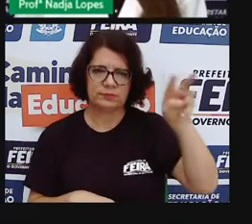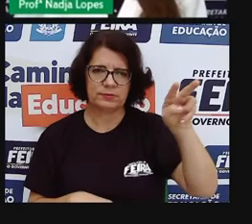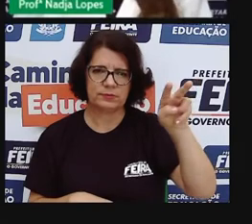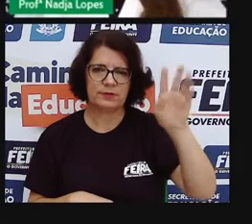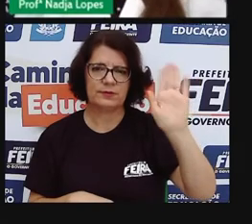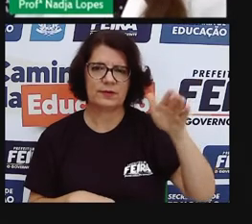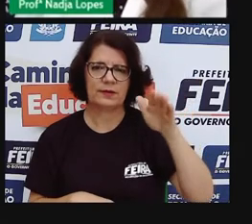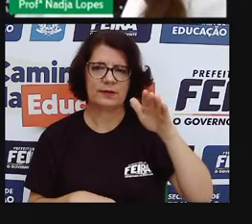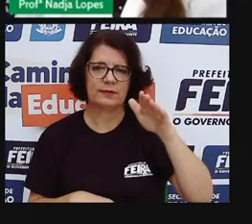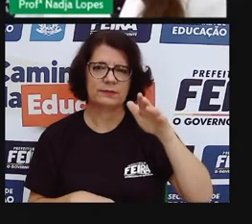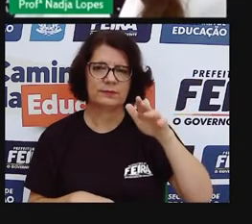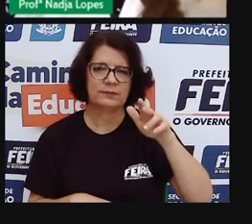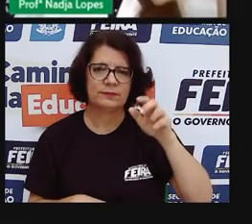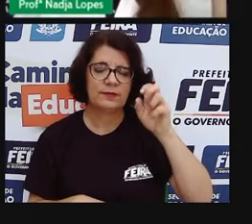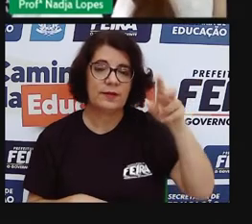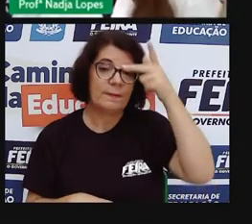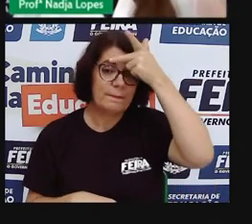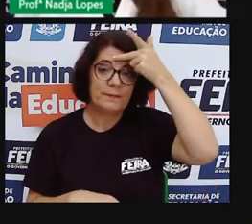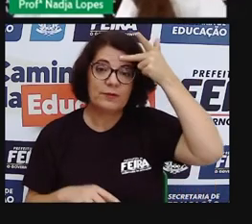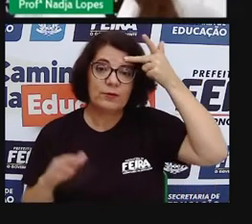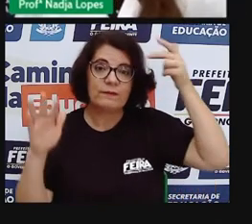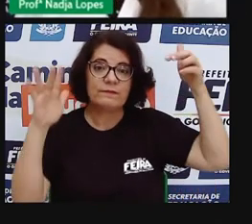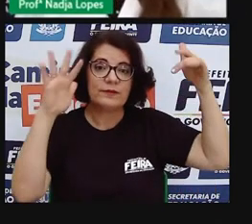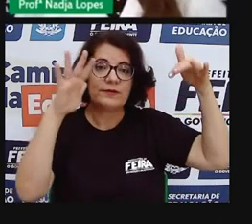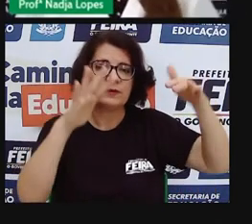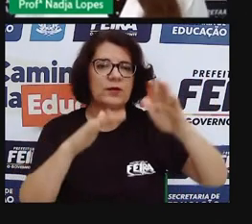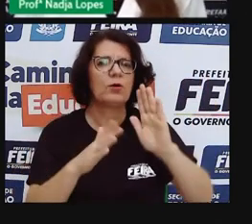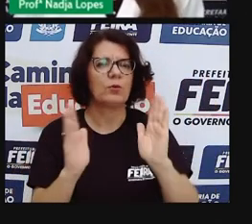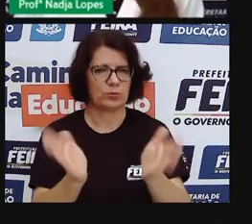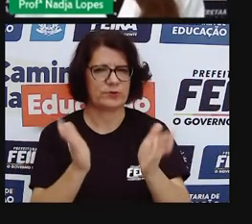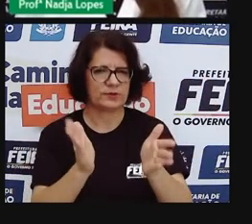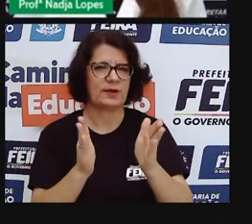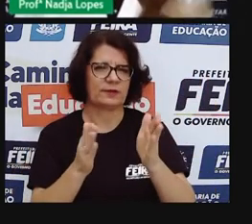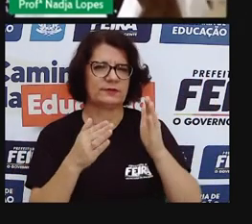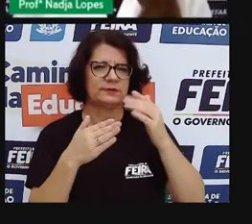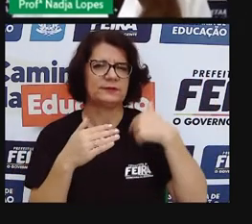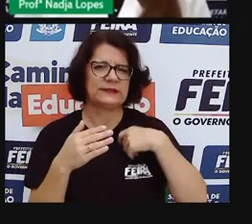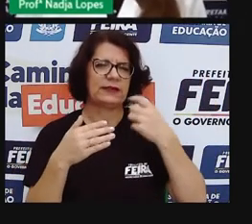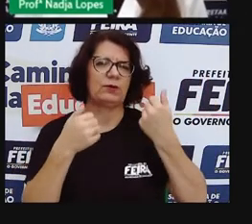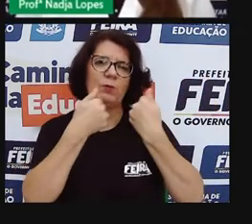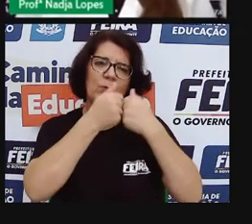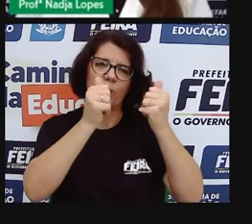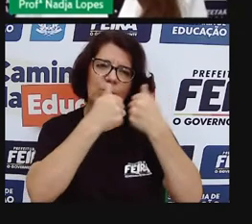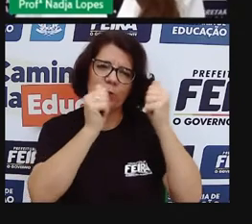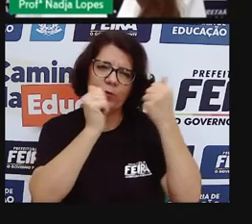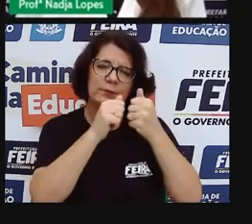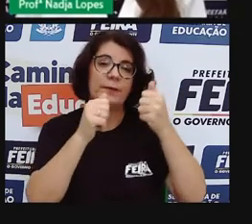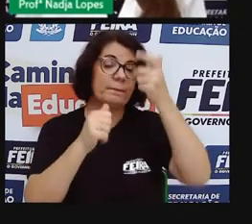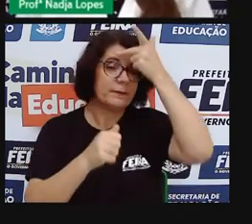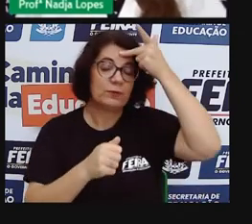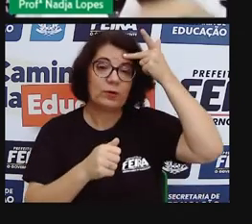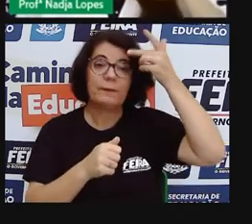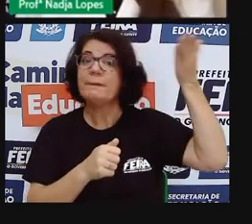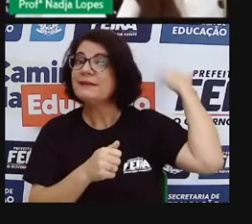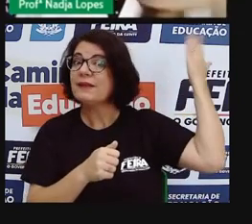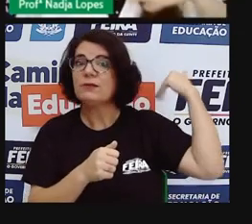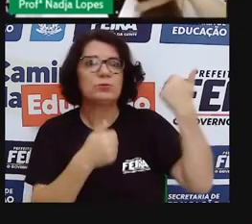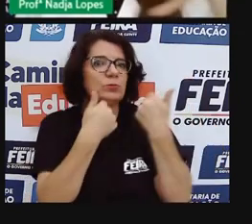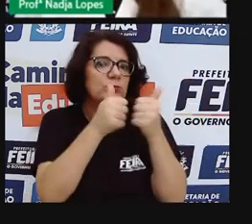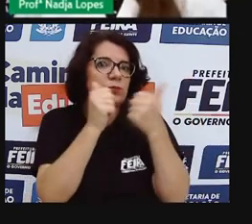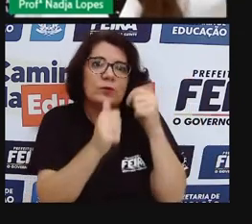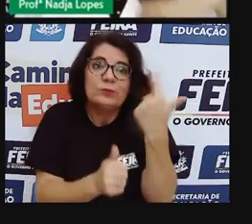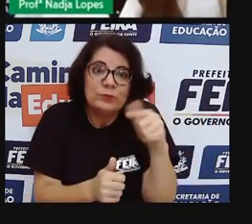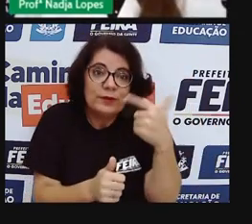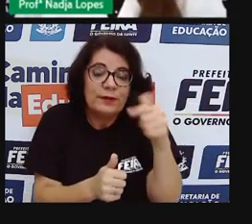cavalo. Porque o pessoal que vinha, hoje já tem o carro da prefeitura que leva, população, mas antes a população vinha a cavalo. Então, colocava,